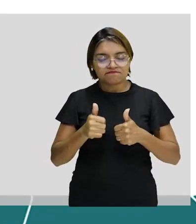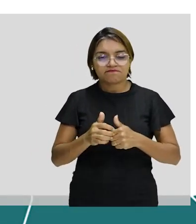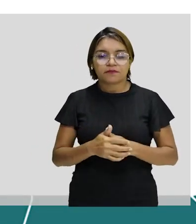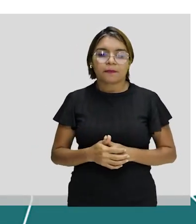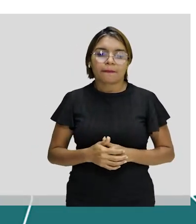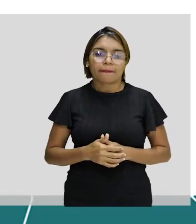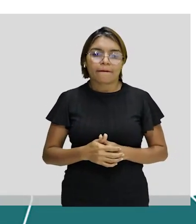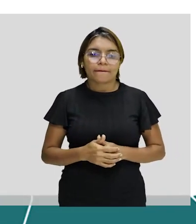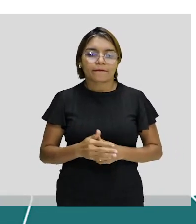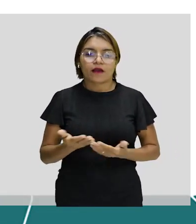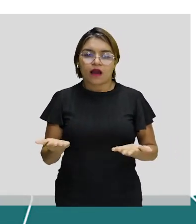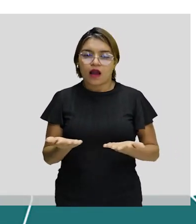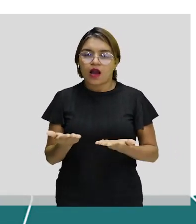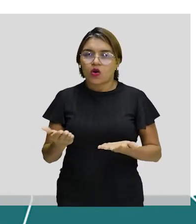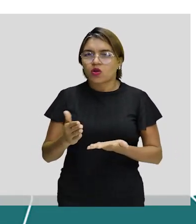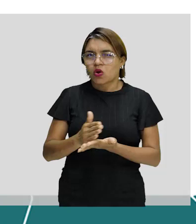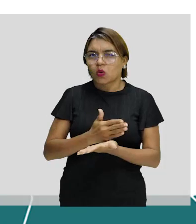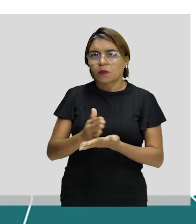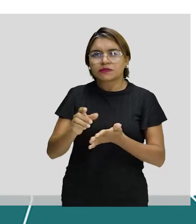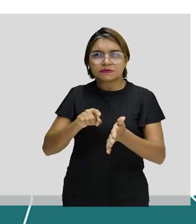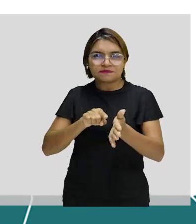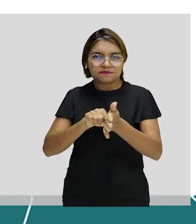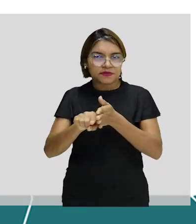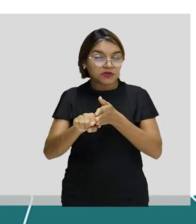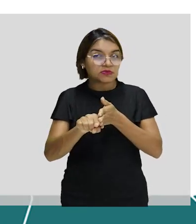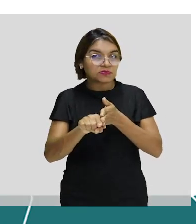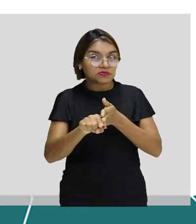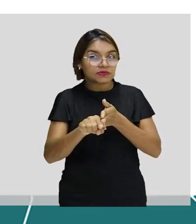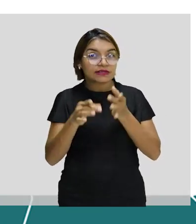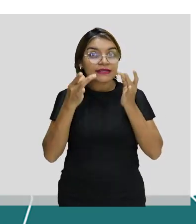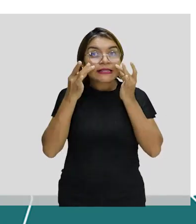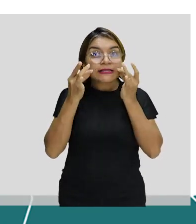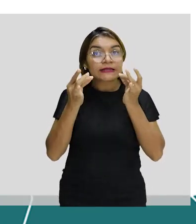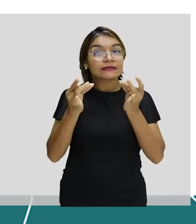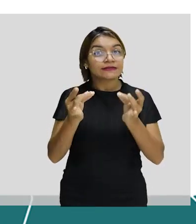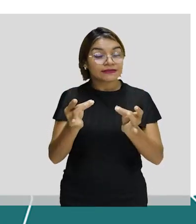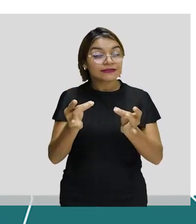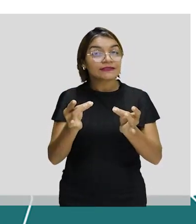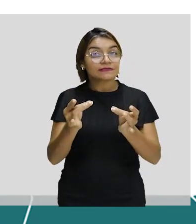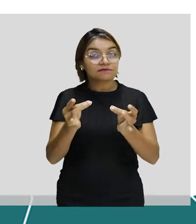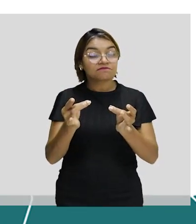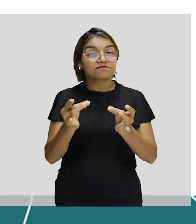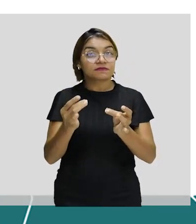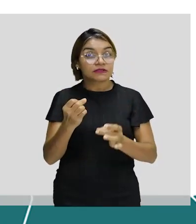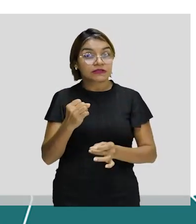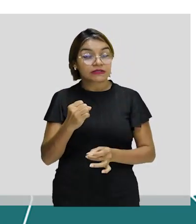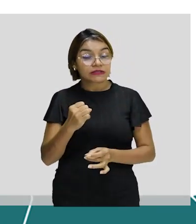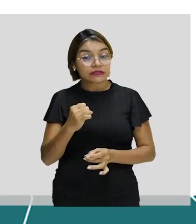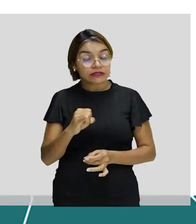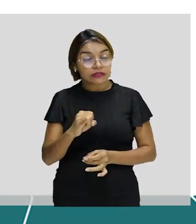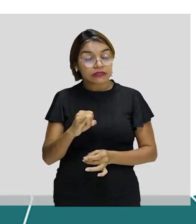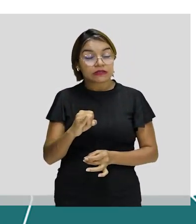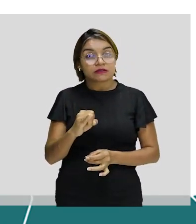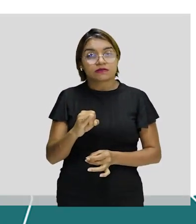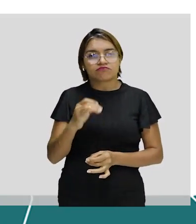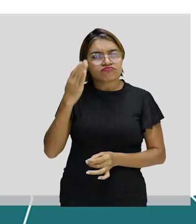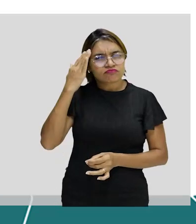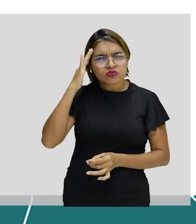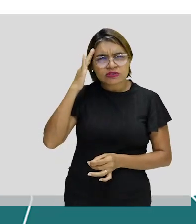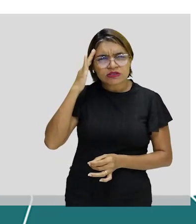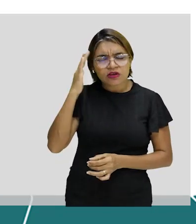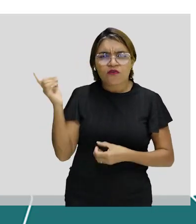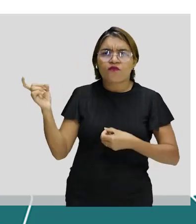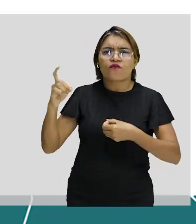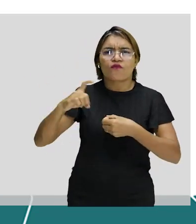Agora, nós vamos resolver algumas questões, certo? Preste atenção, se possível, printa a tela, para